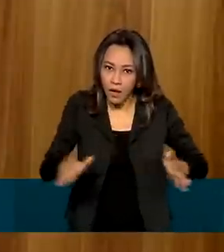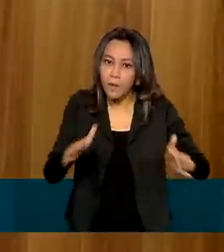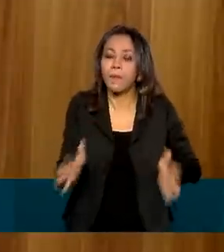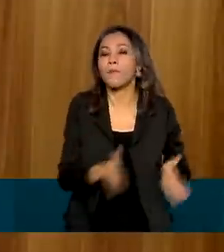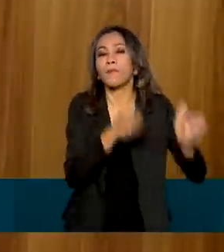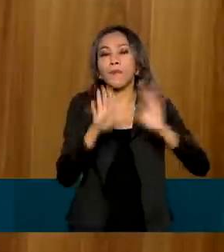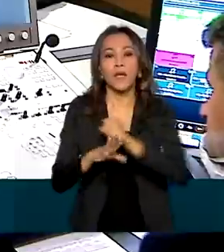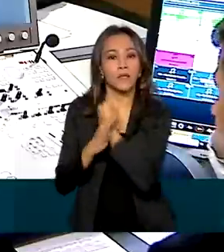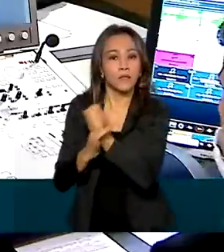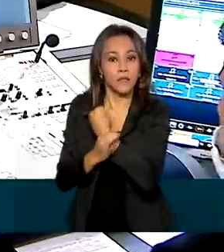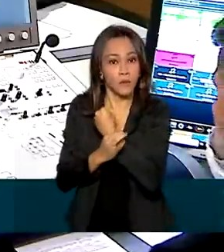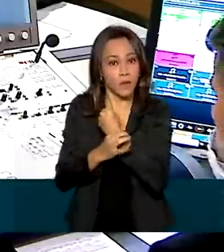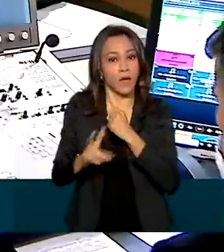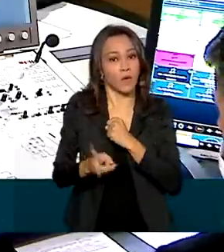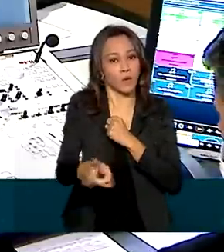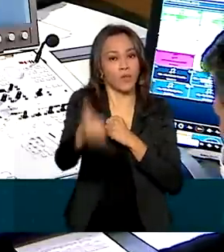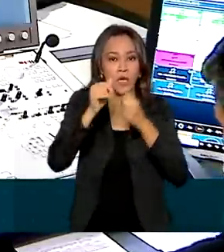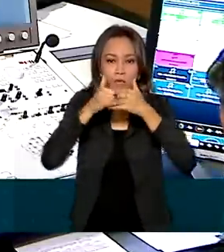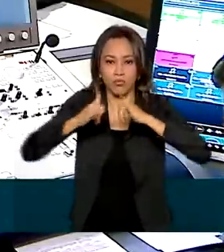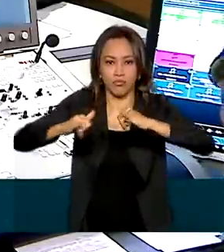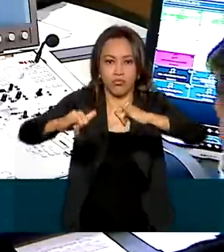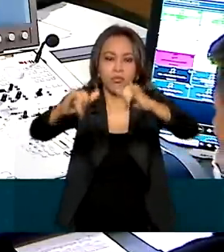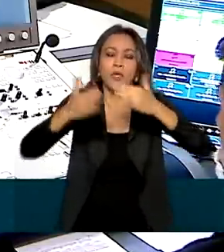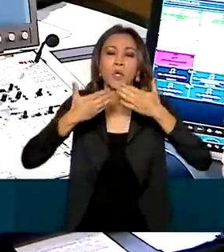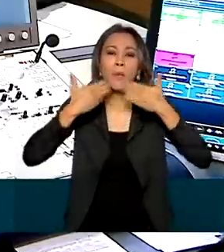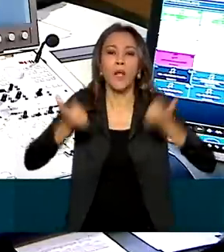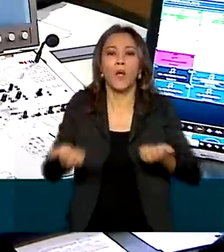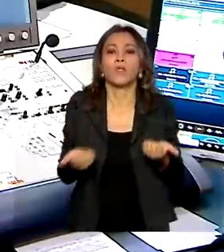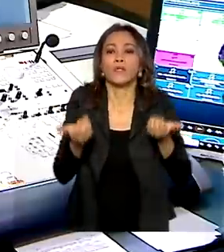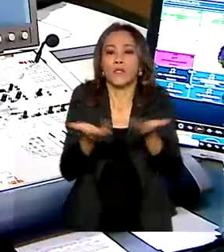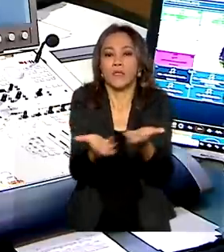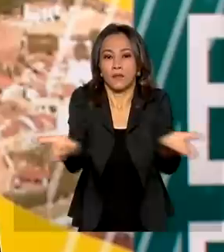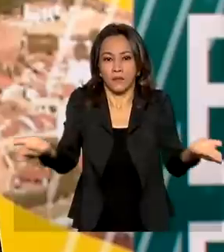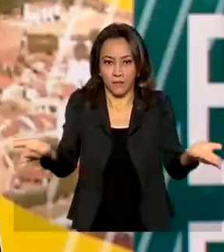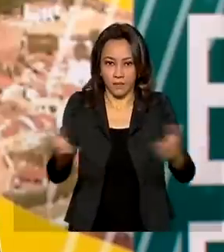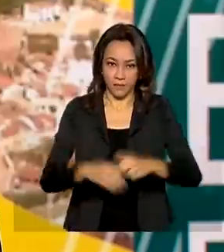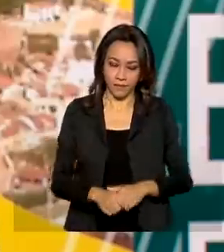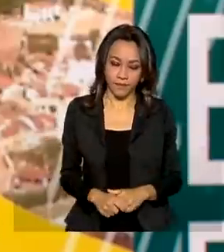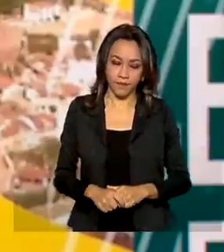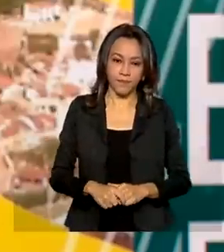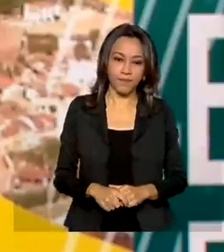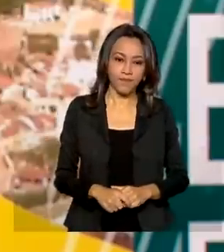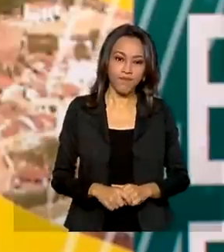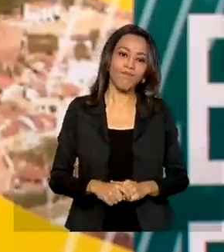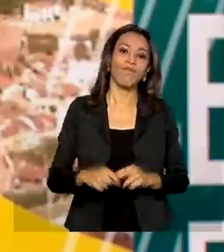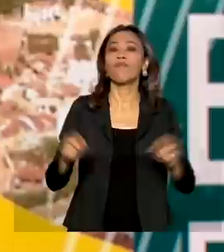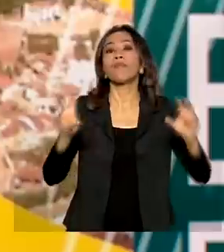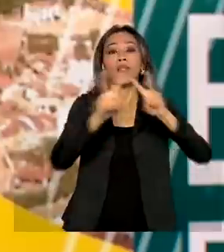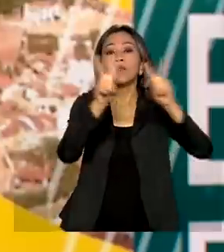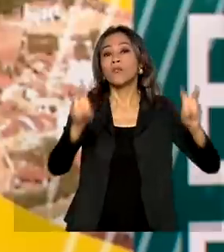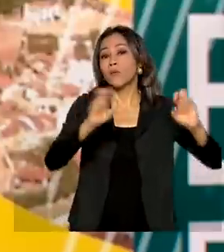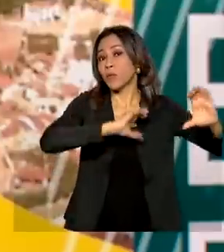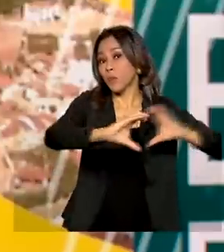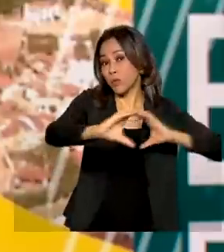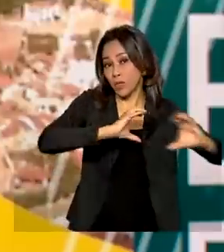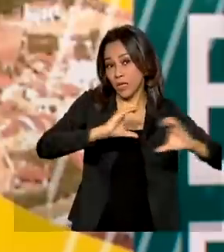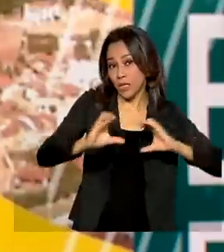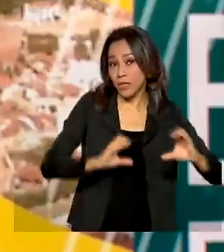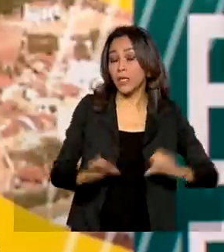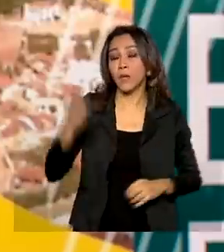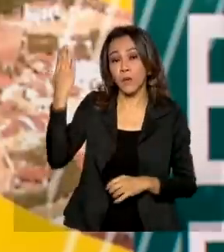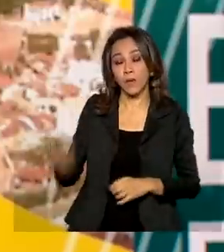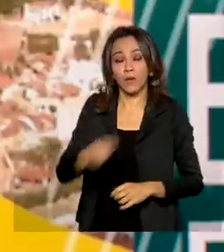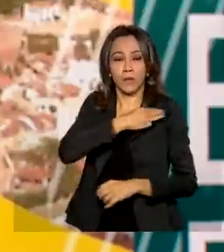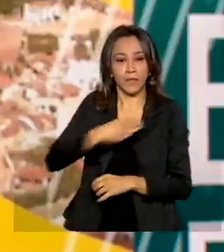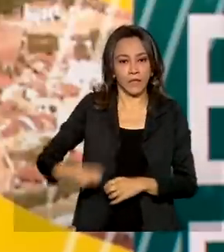segurança energética e prover o melhor serviço possível aos consumidores. Na área da comunicação, o ministro Fábio Faria